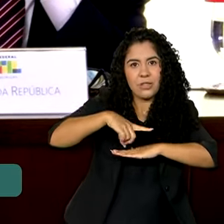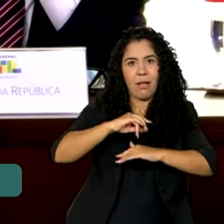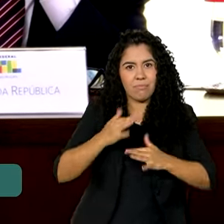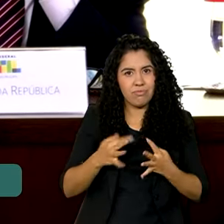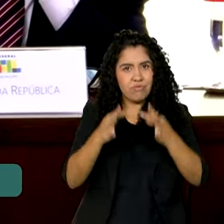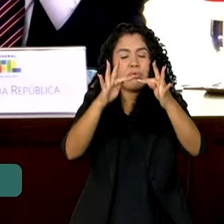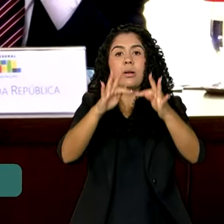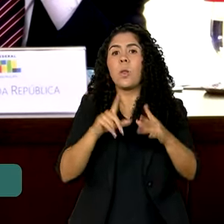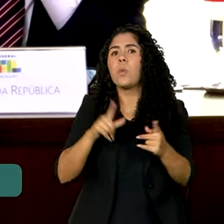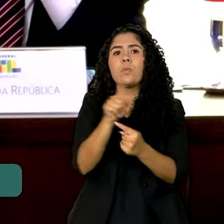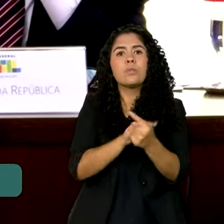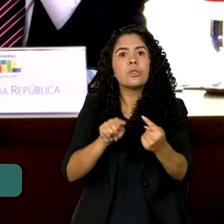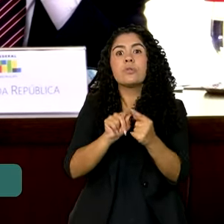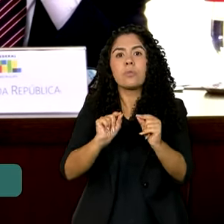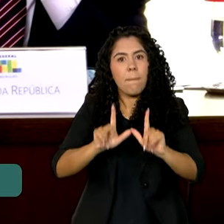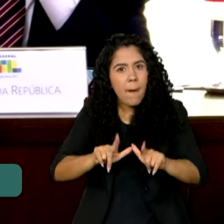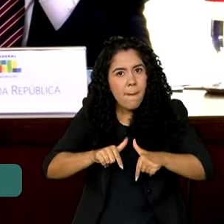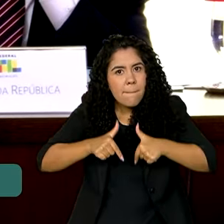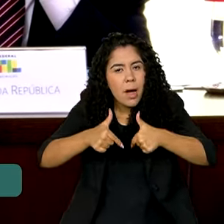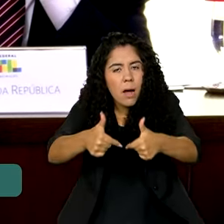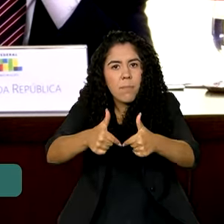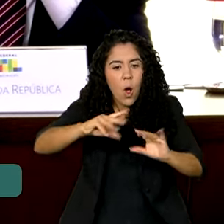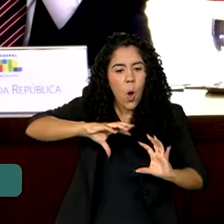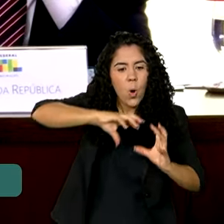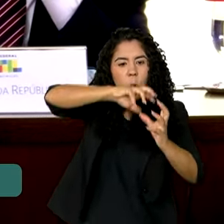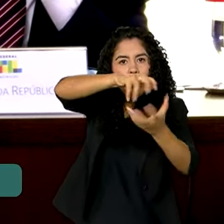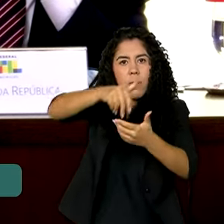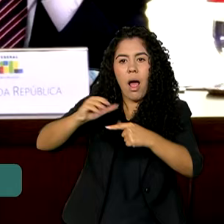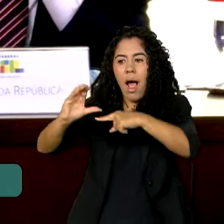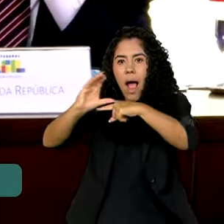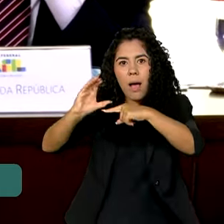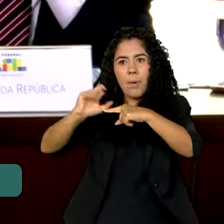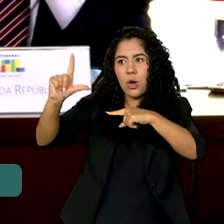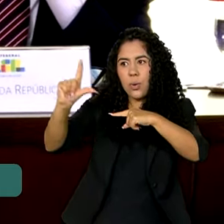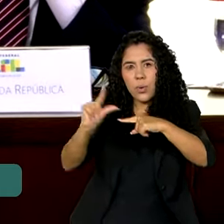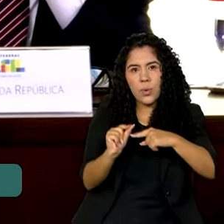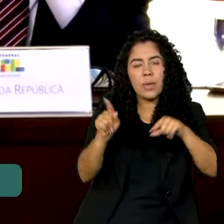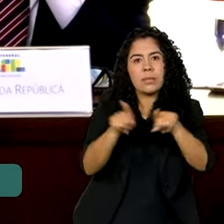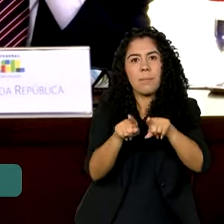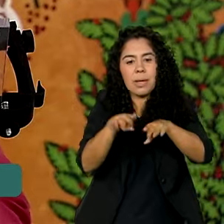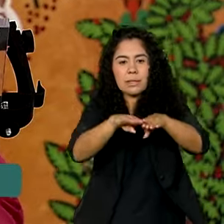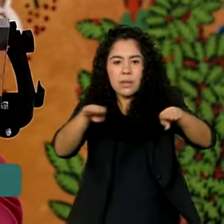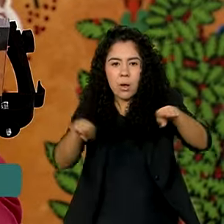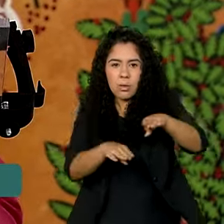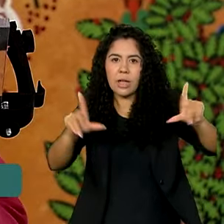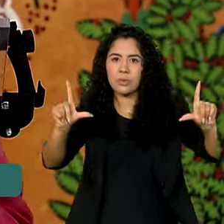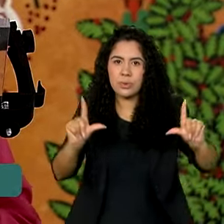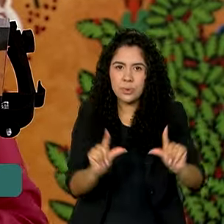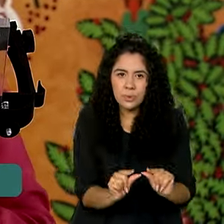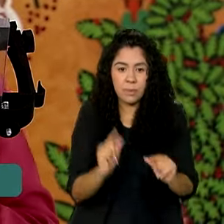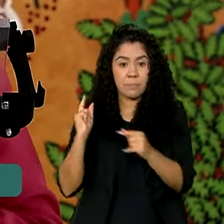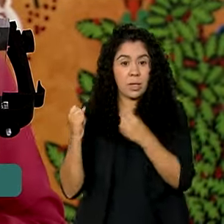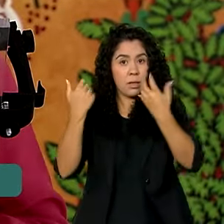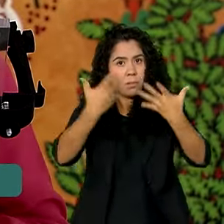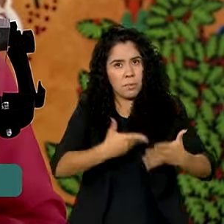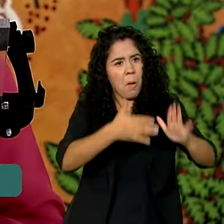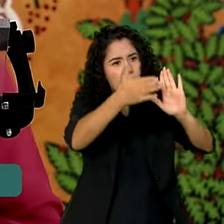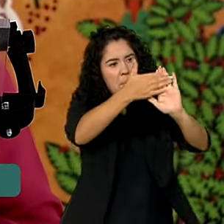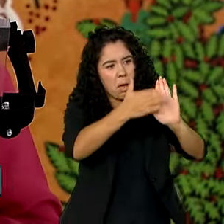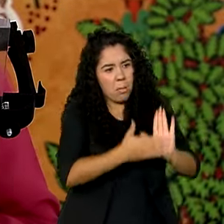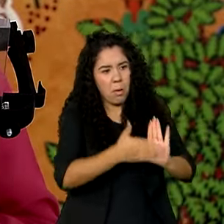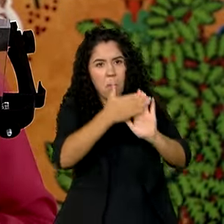desafios globais, como a descarbonização e a redução das desigualdades. As propostas foram muito bem